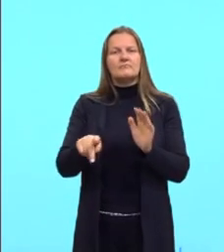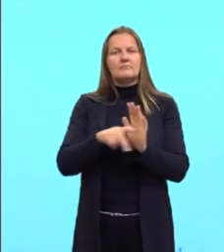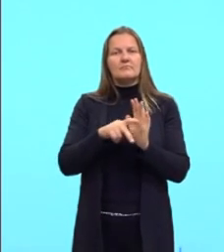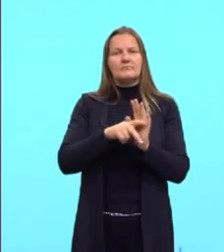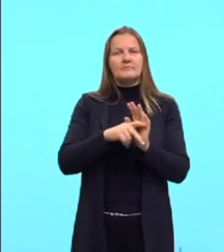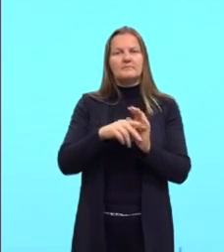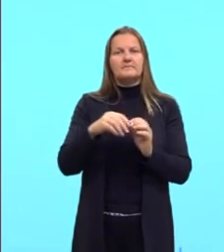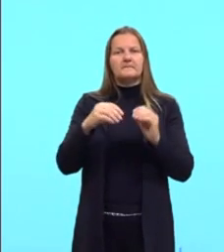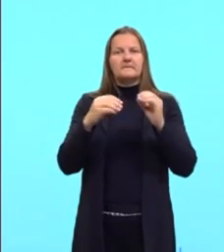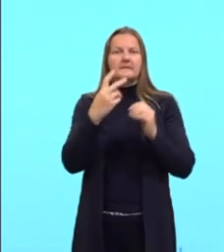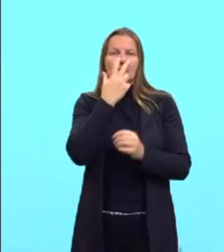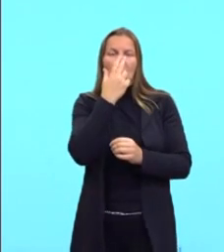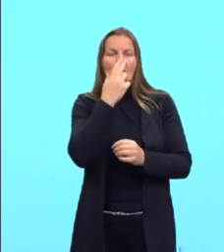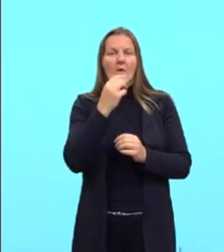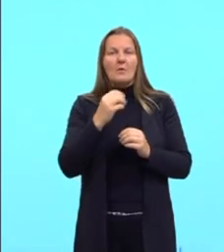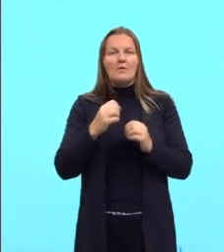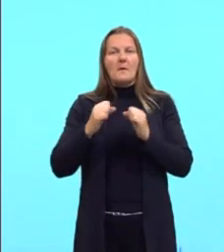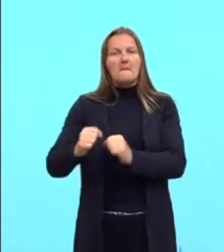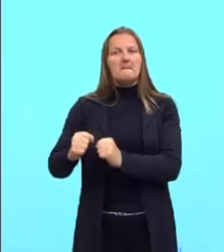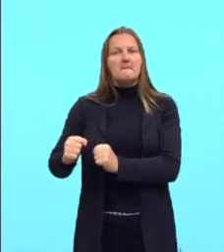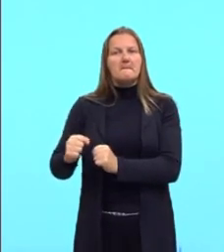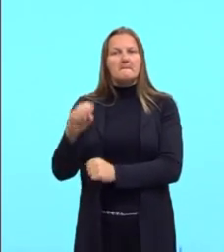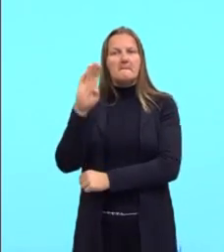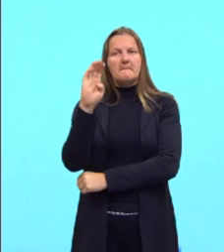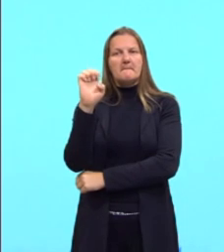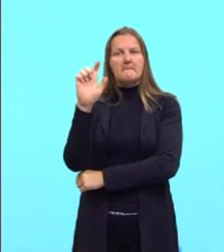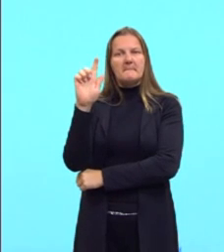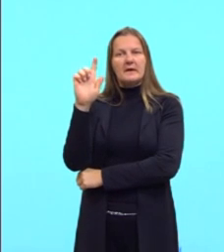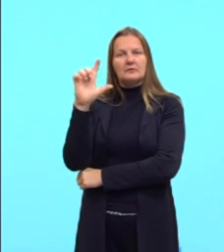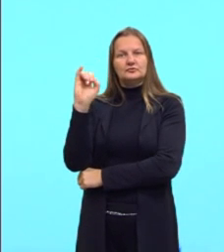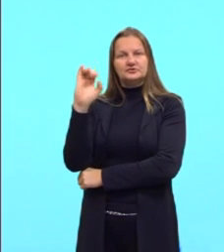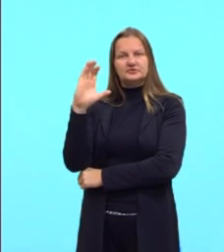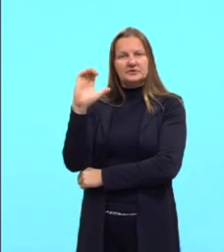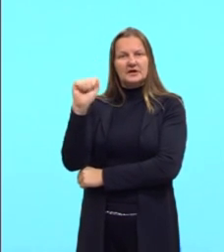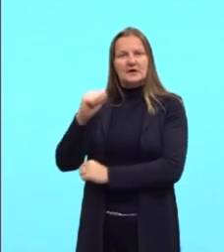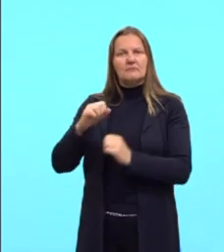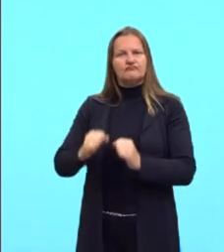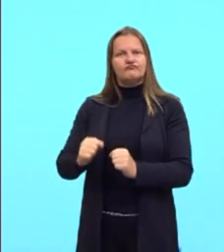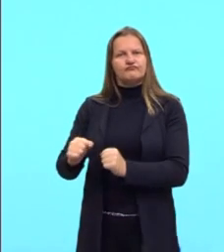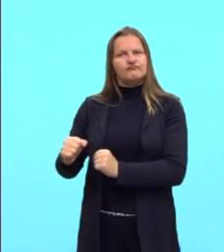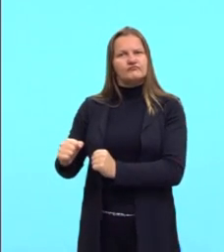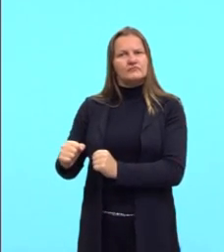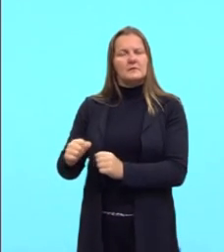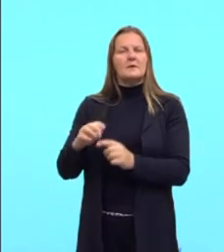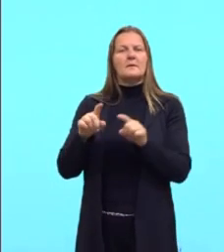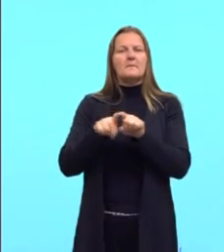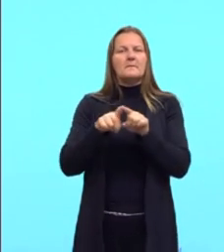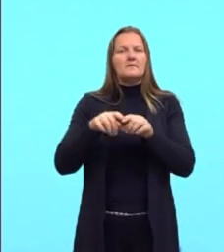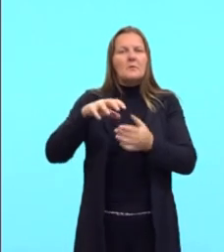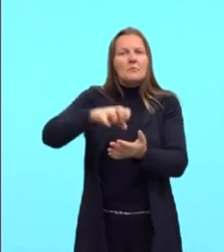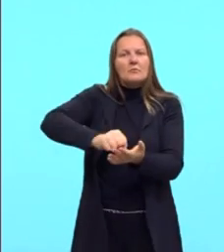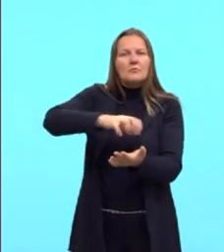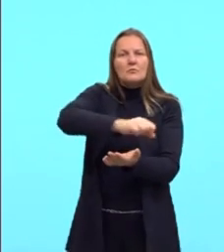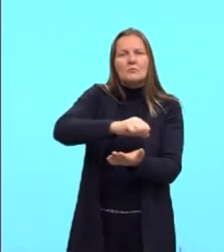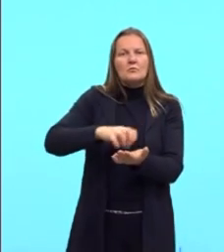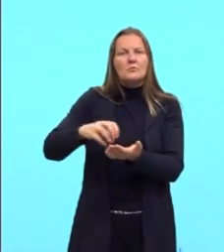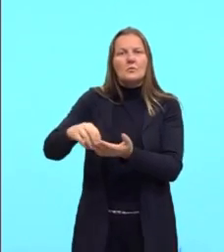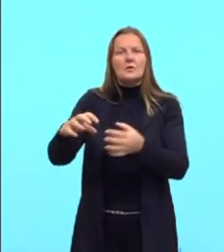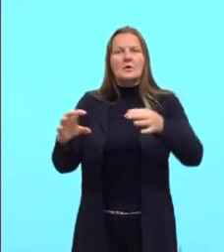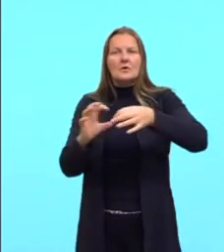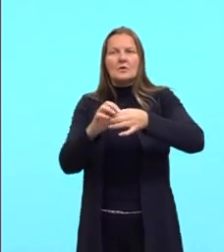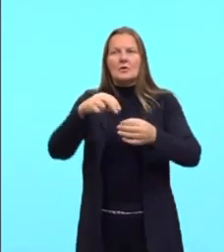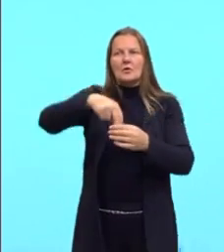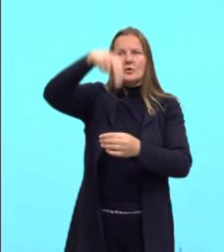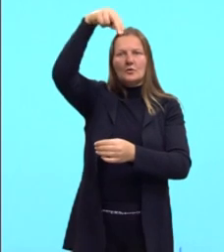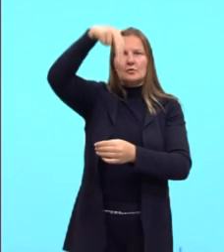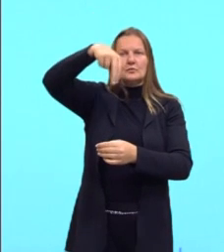a gente chama de região central e ele consegue ter ligação com todas as outras colônias. Ao norte